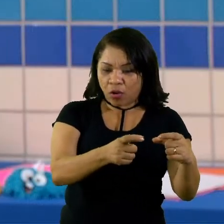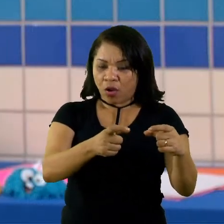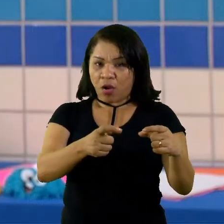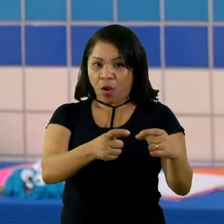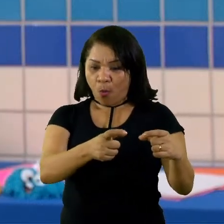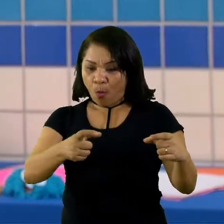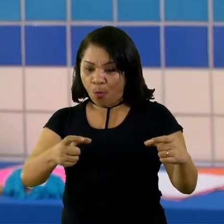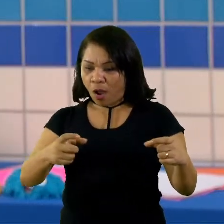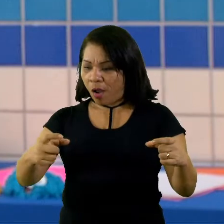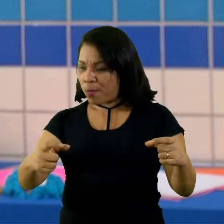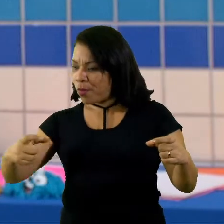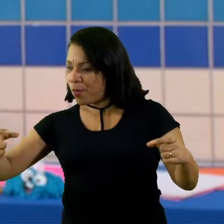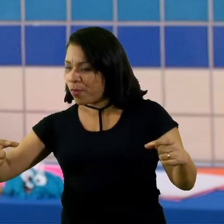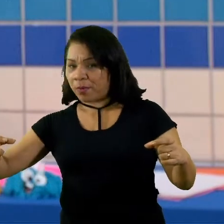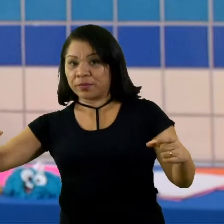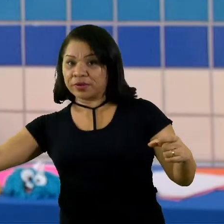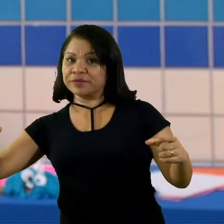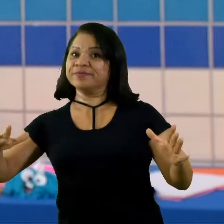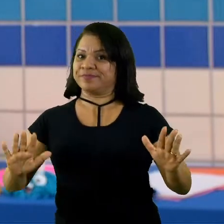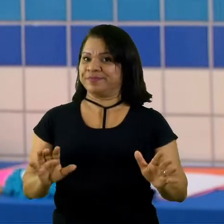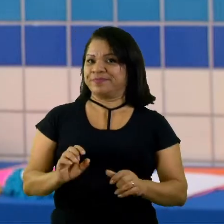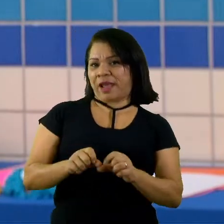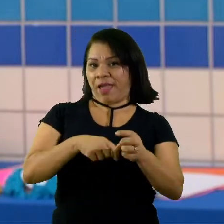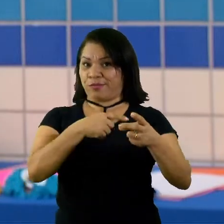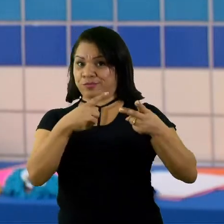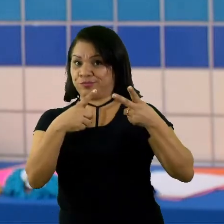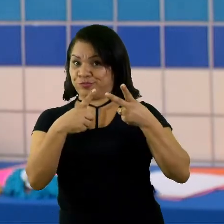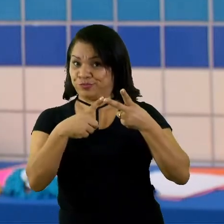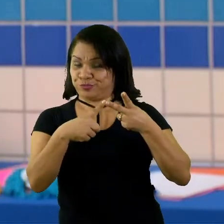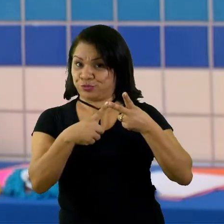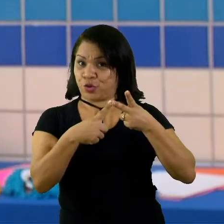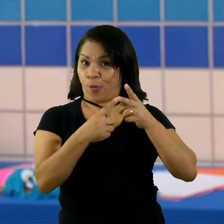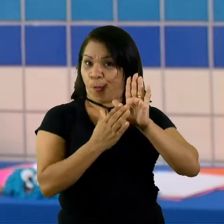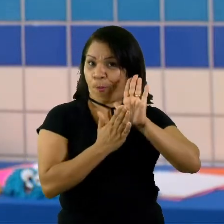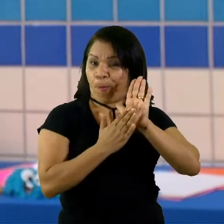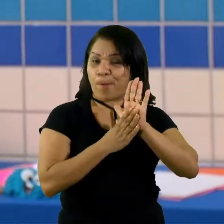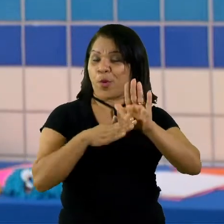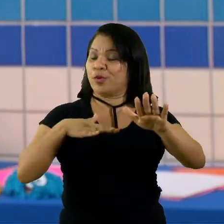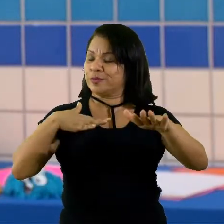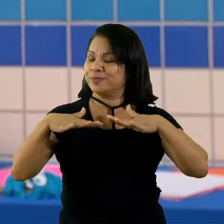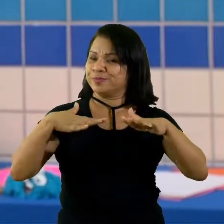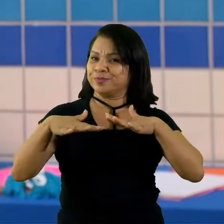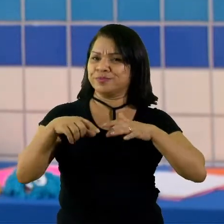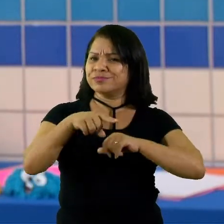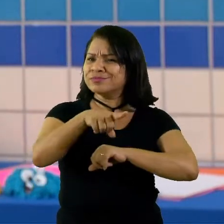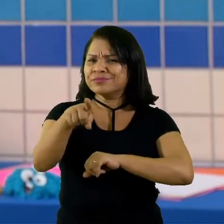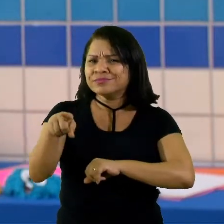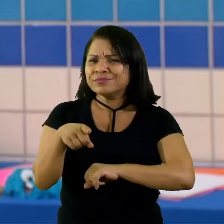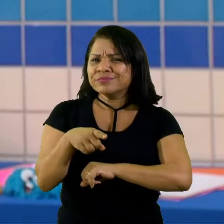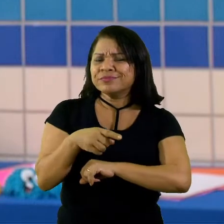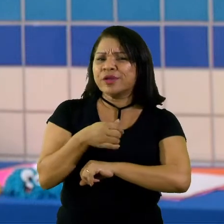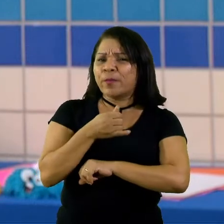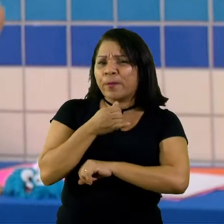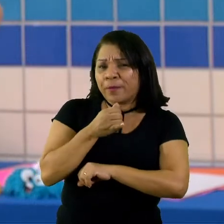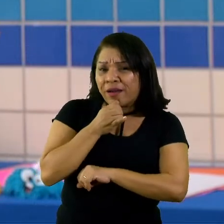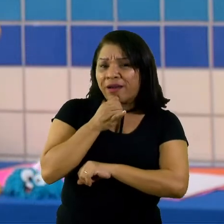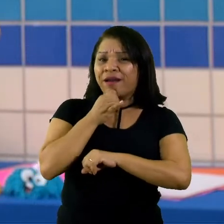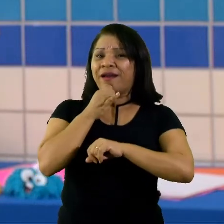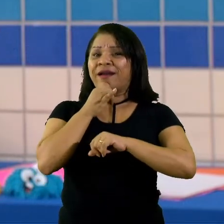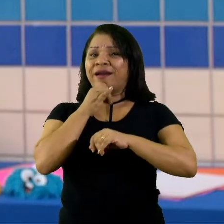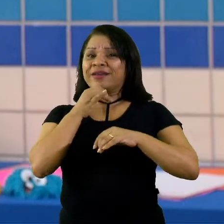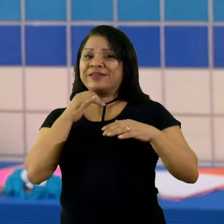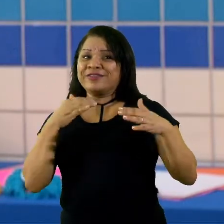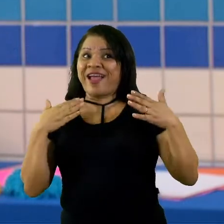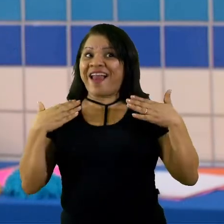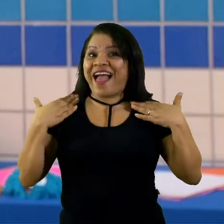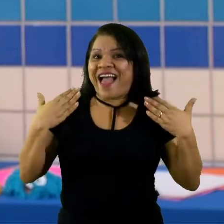a segunda proposta de hoje, de movimento. Como é que você está aí hoje? Você está triste? Está alegre? Ah, eu